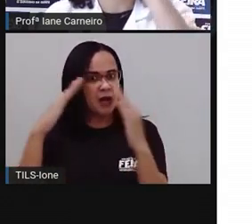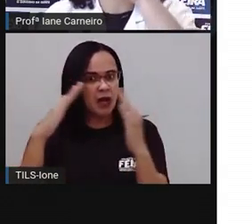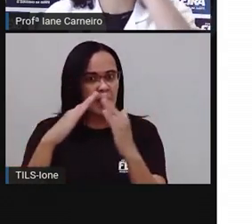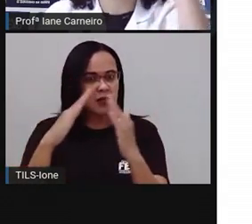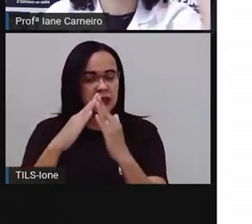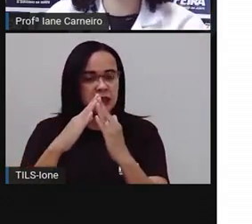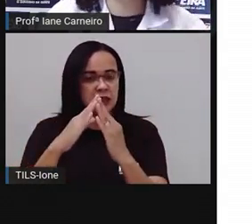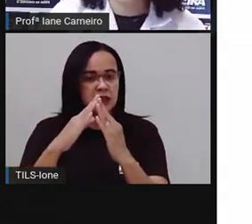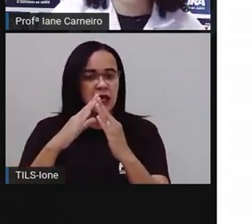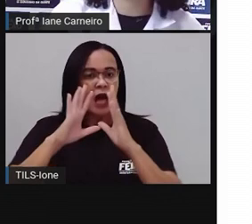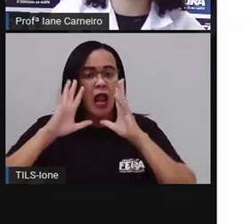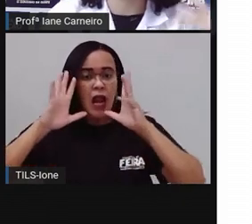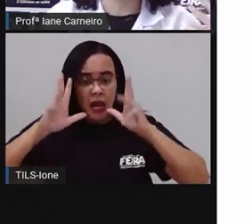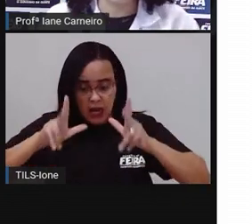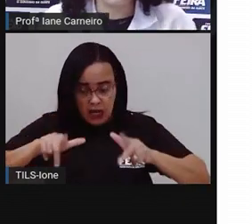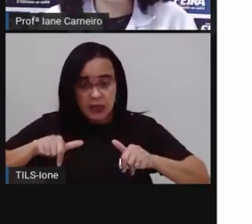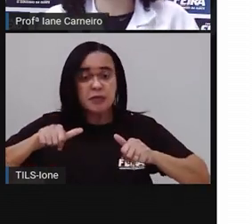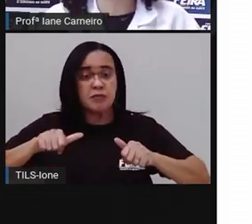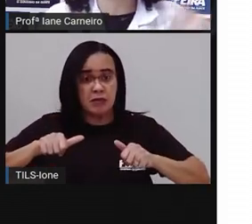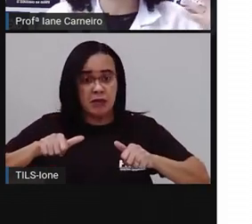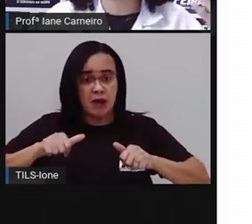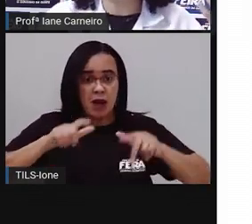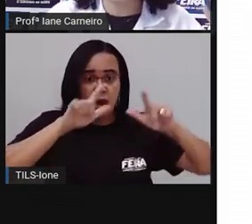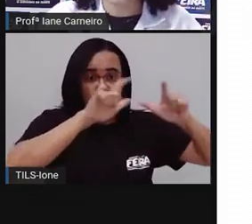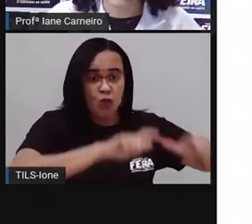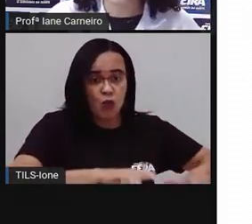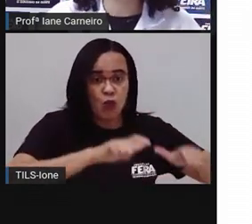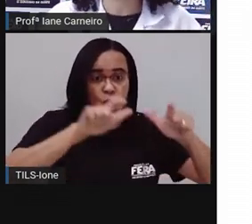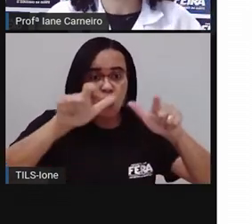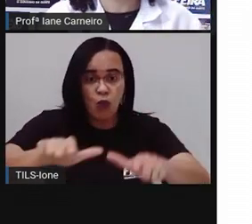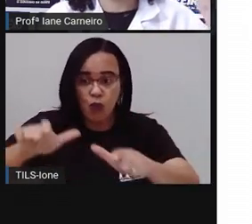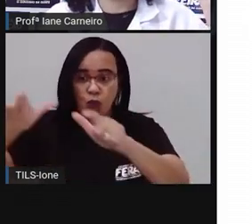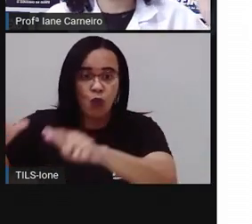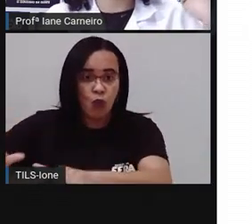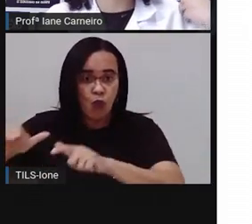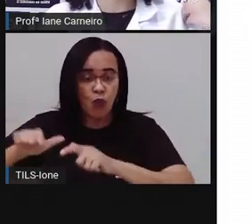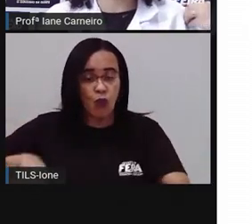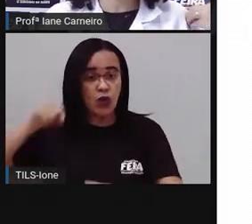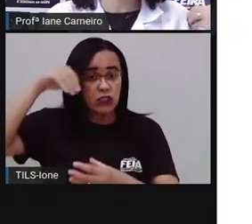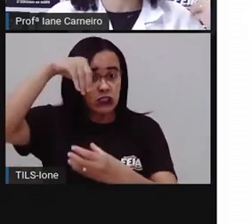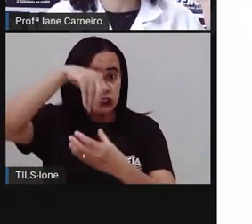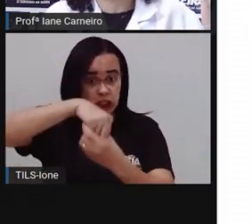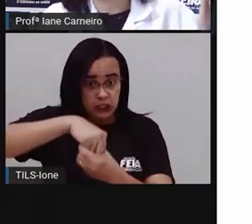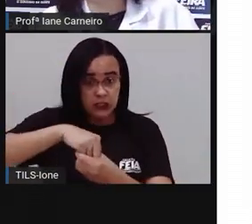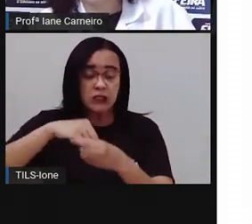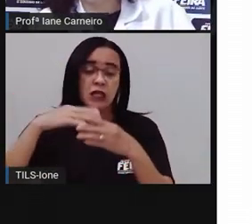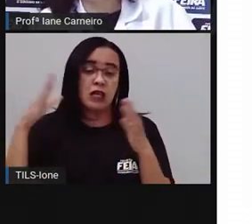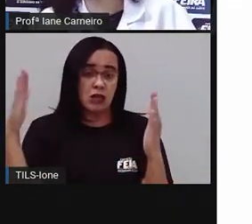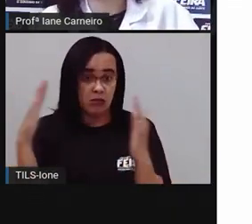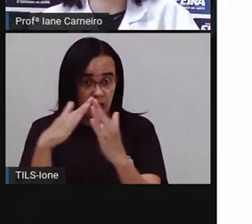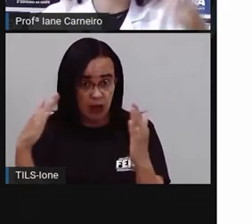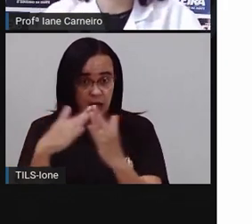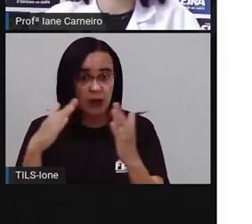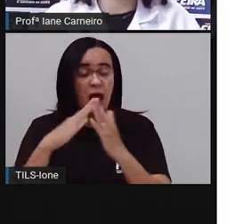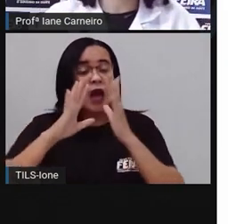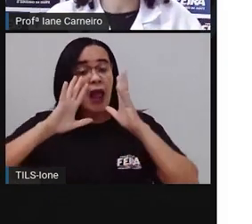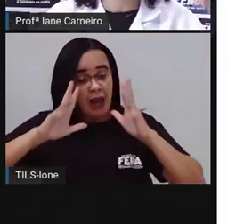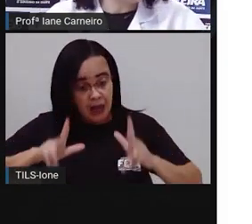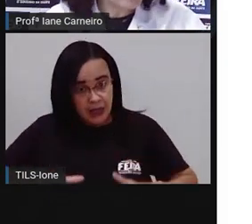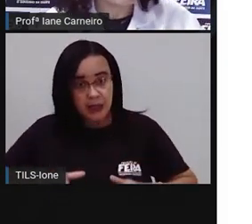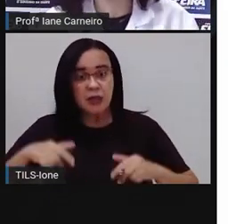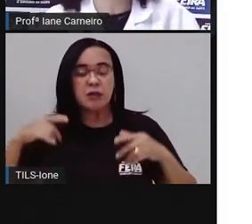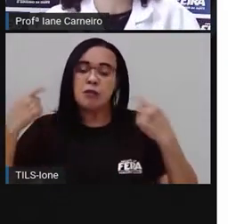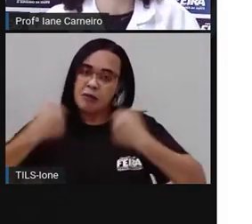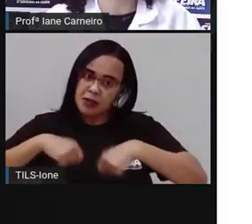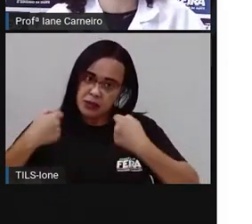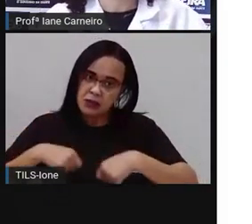os cômodos da casa bem limpos, bem higienizados. Porque se a gente estiver limpo e a casa estiver suja, não vai adiantar, a